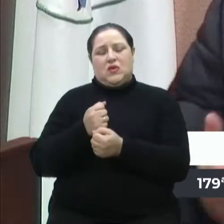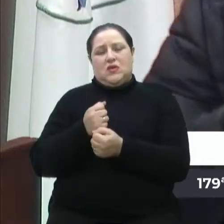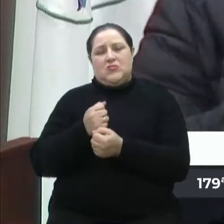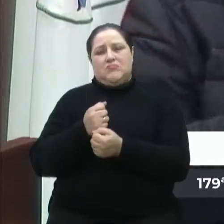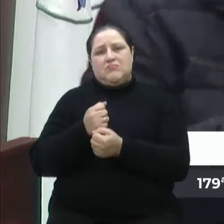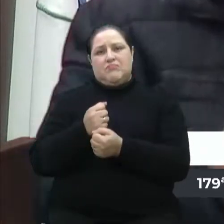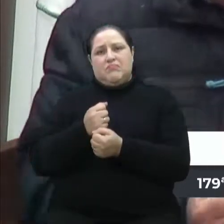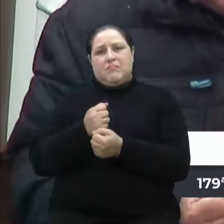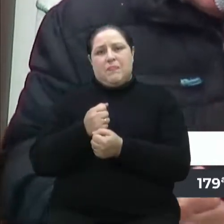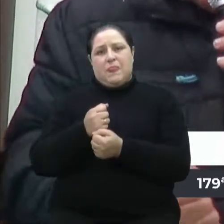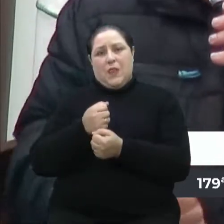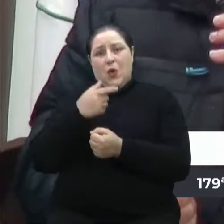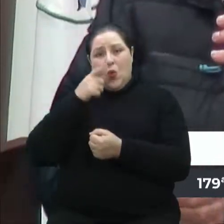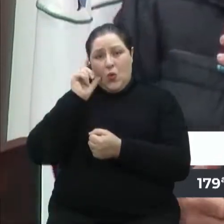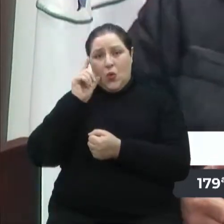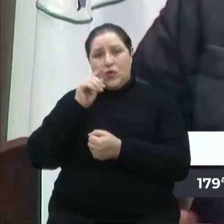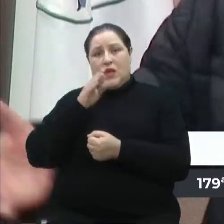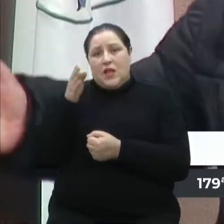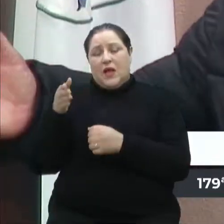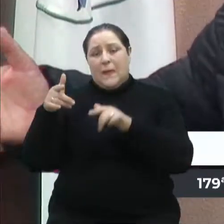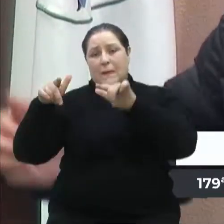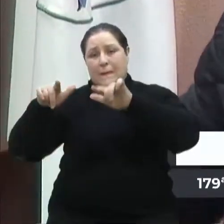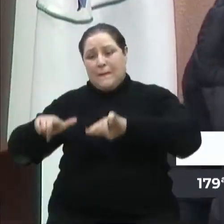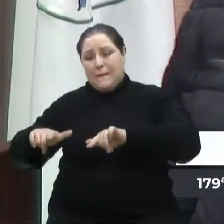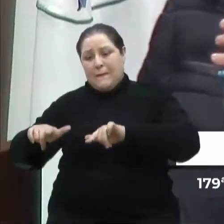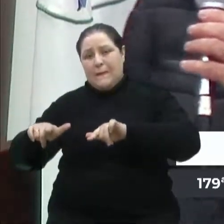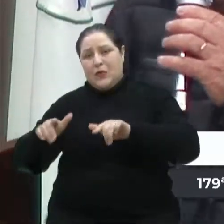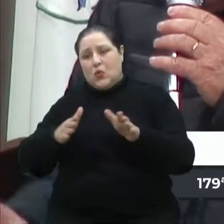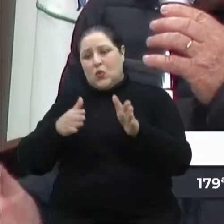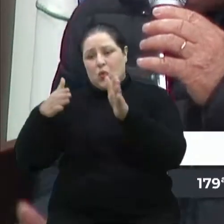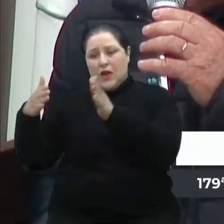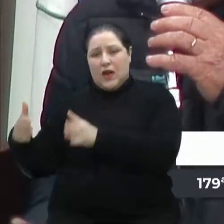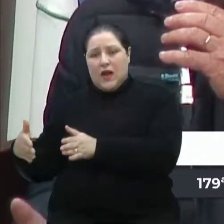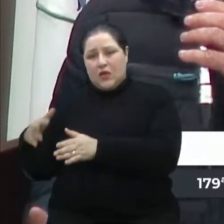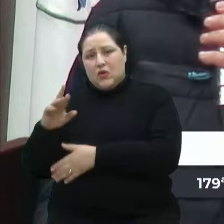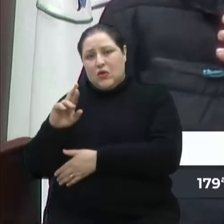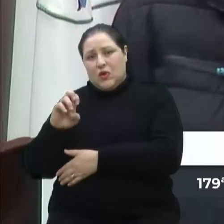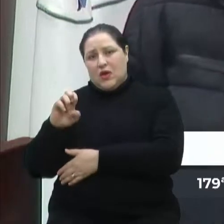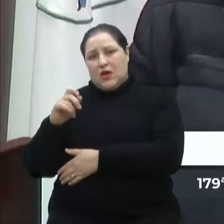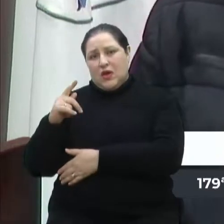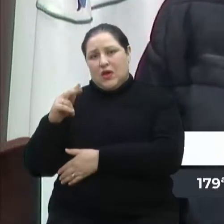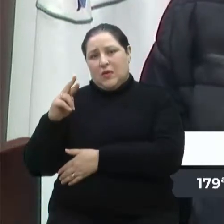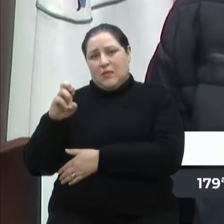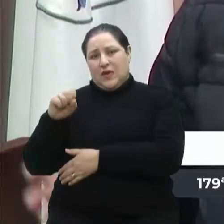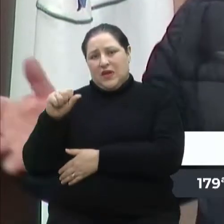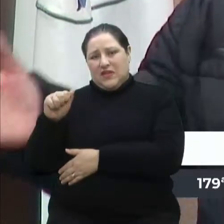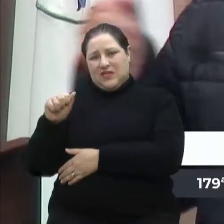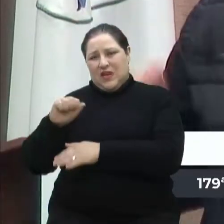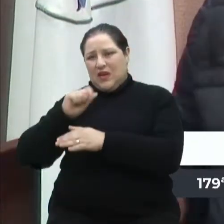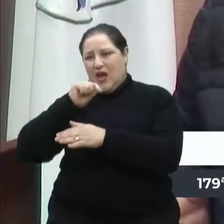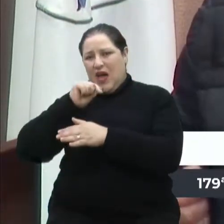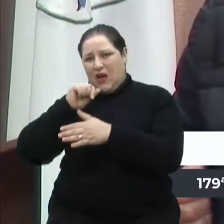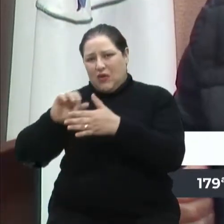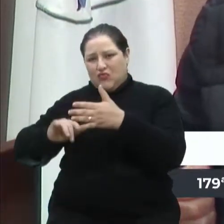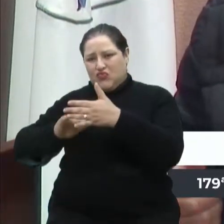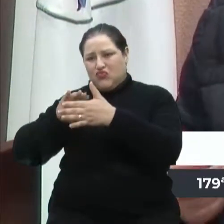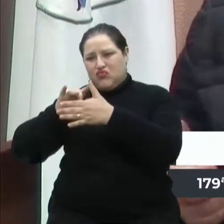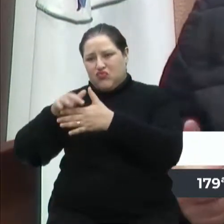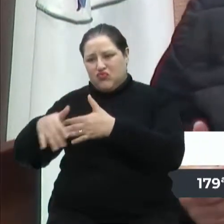Lá ontem, do lado da represa, um lixão, do lado da represa, onde nós